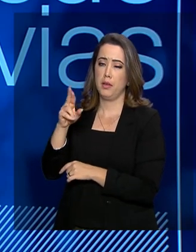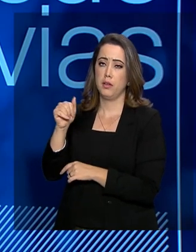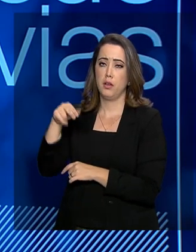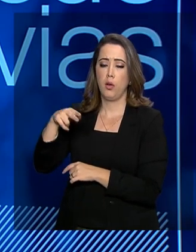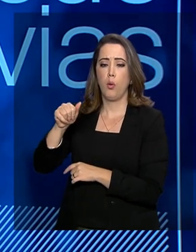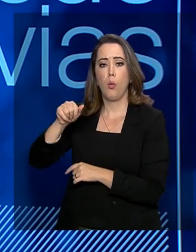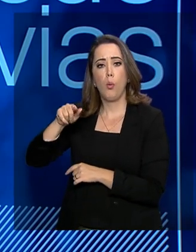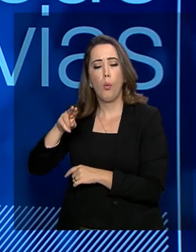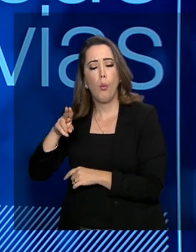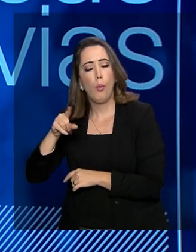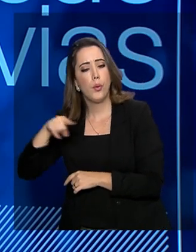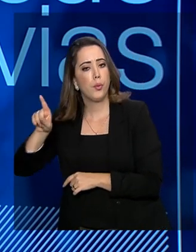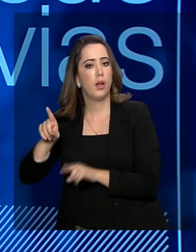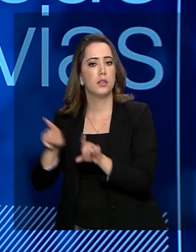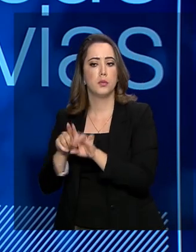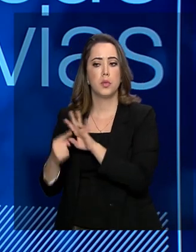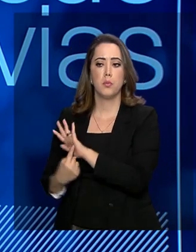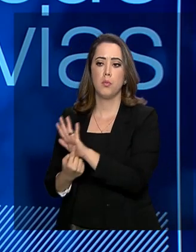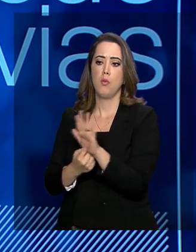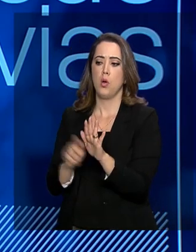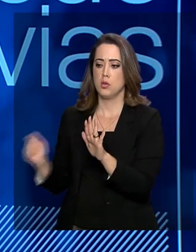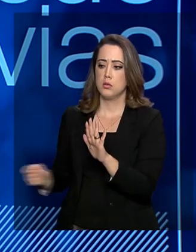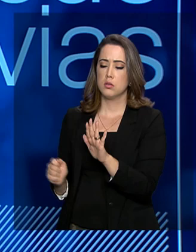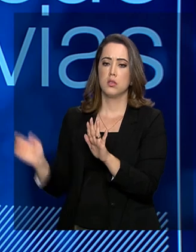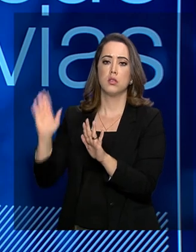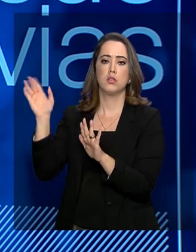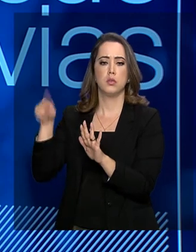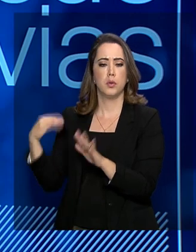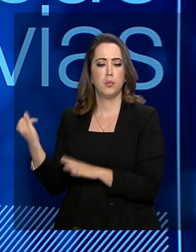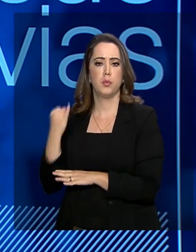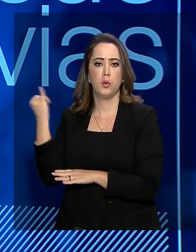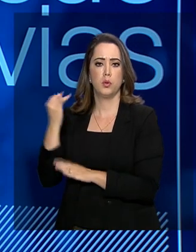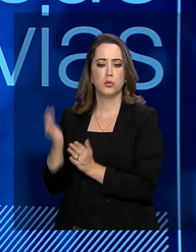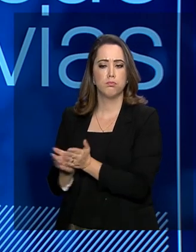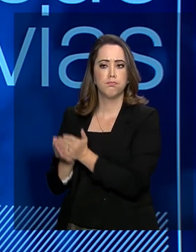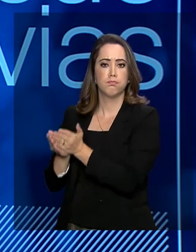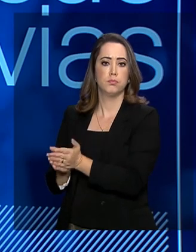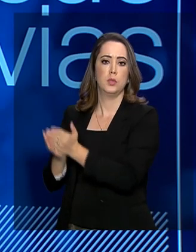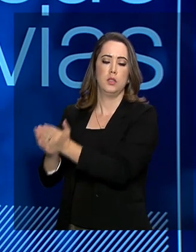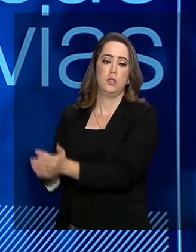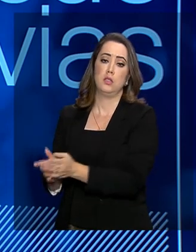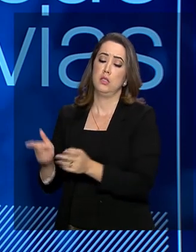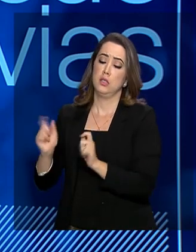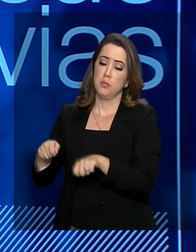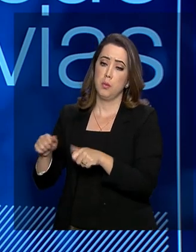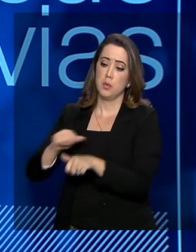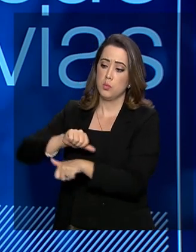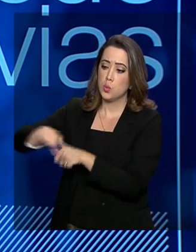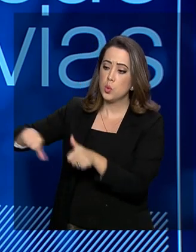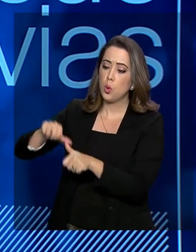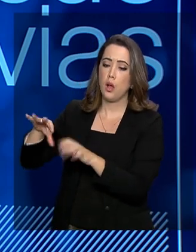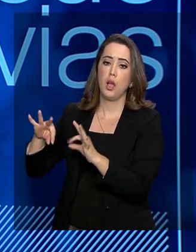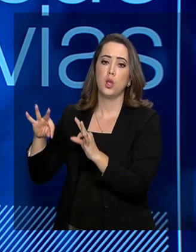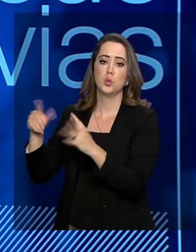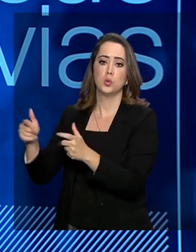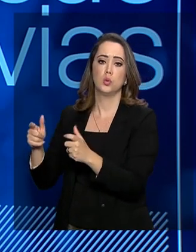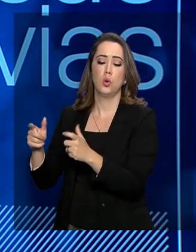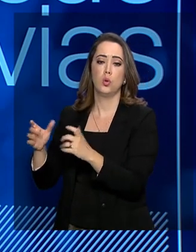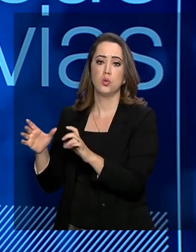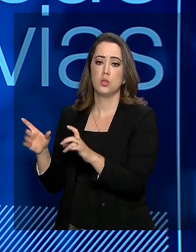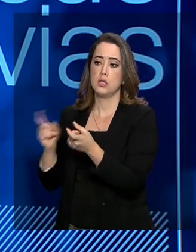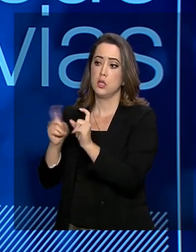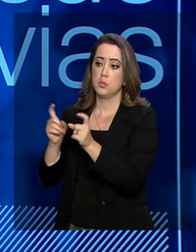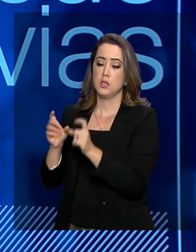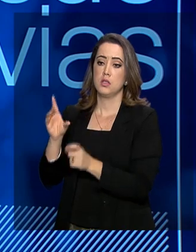sucesso dos leilões também no setor portuário. Nós temos também aí, pudemos trocar toda a gestão das nossas companhias DOCAS,